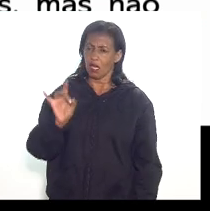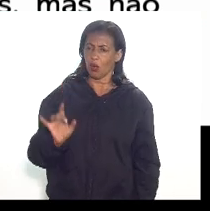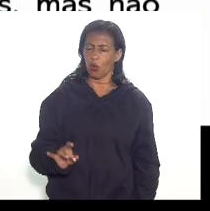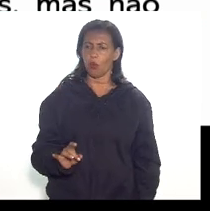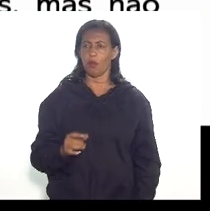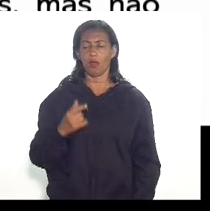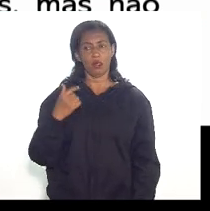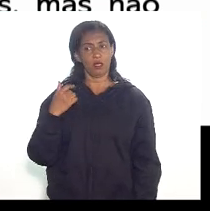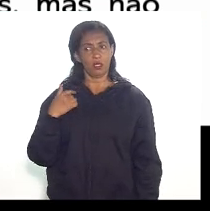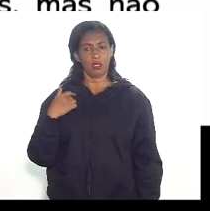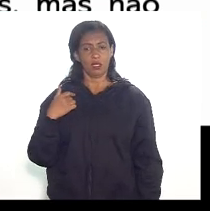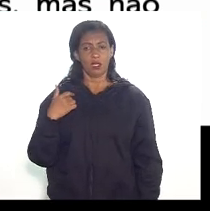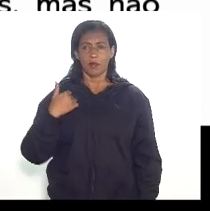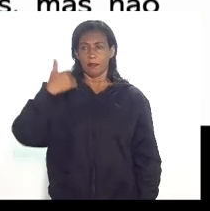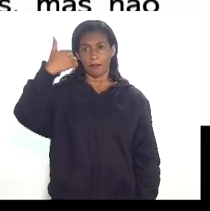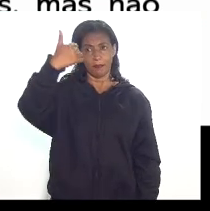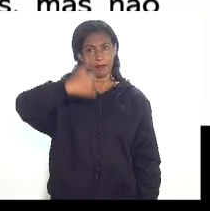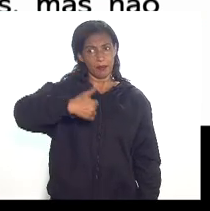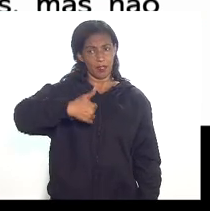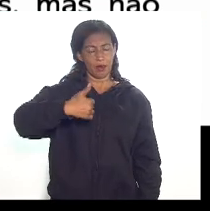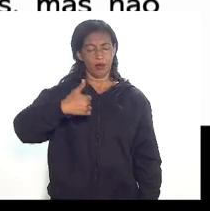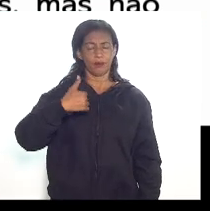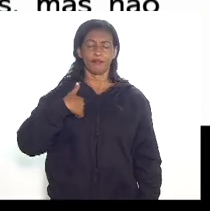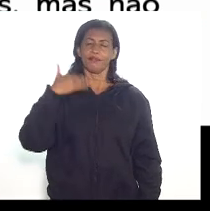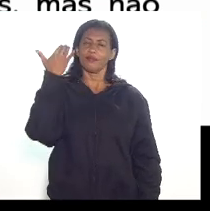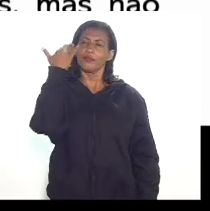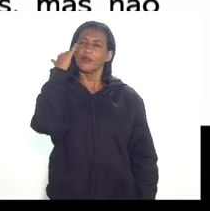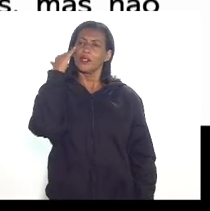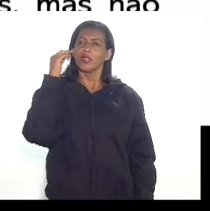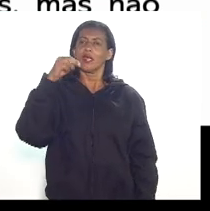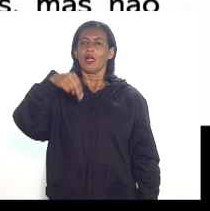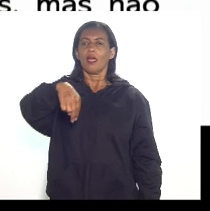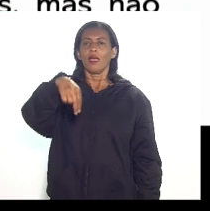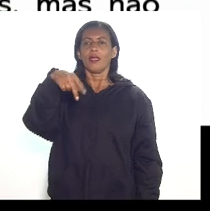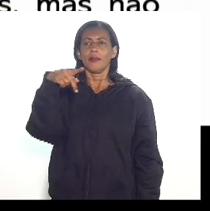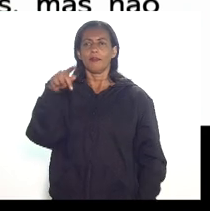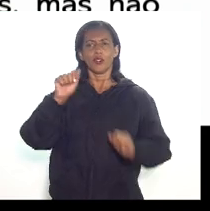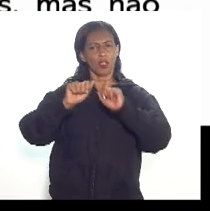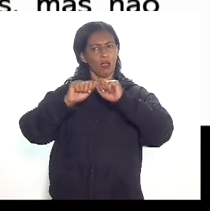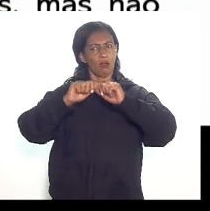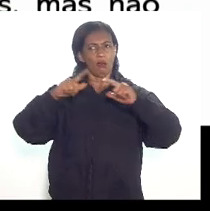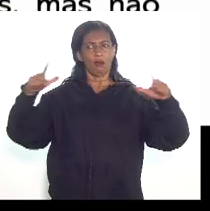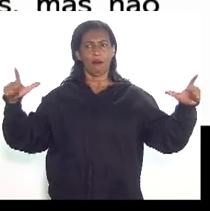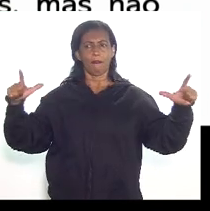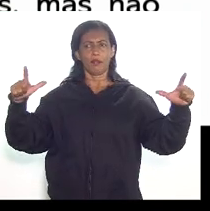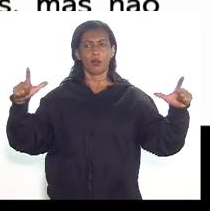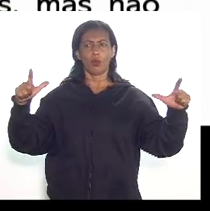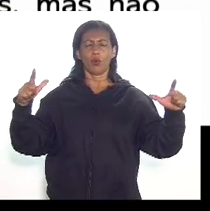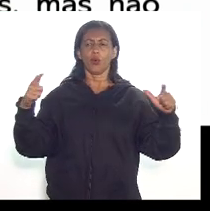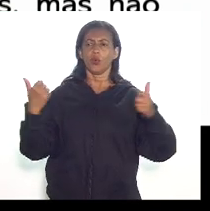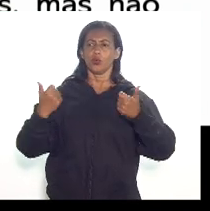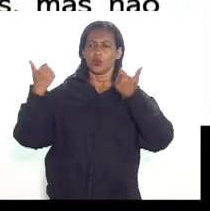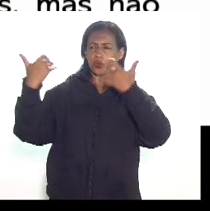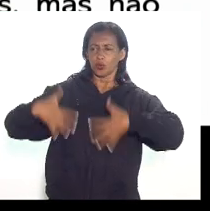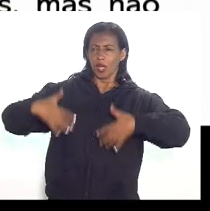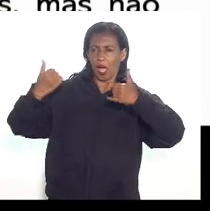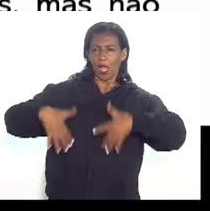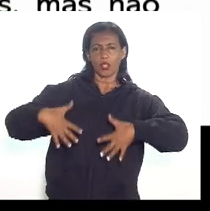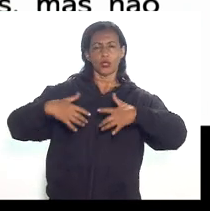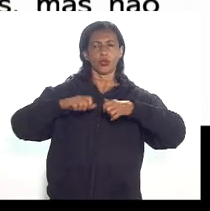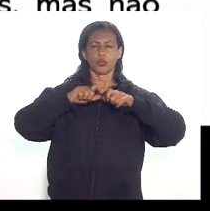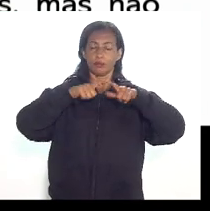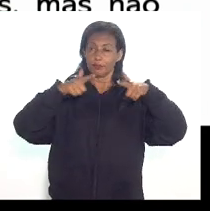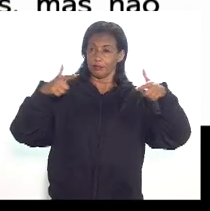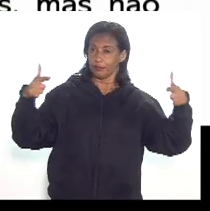concluo primeiro eu entendo que a ANP parece ter ampliado de forma regular esse rol de gastos dedutíveis então nós